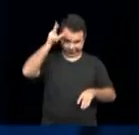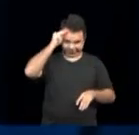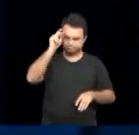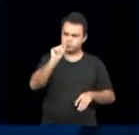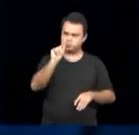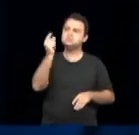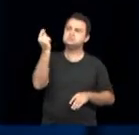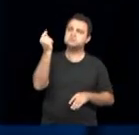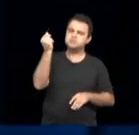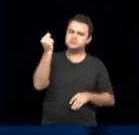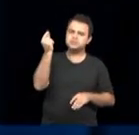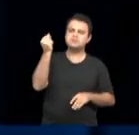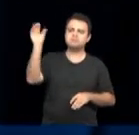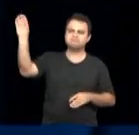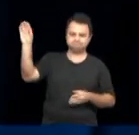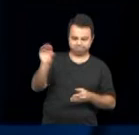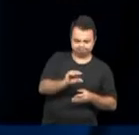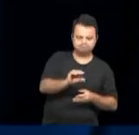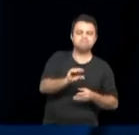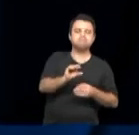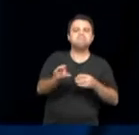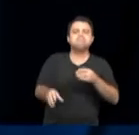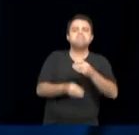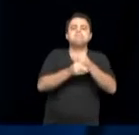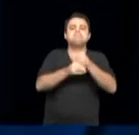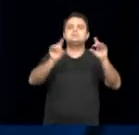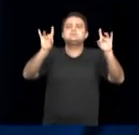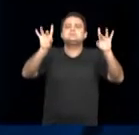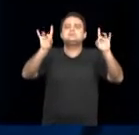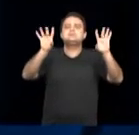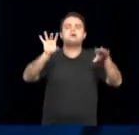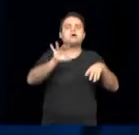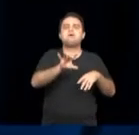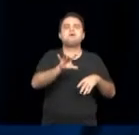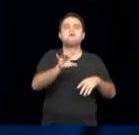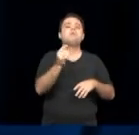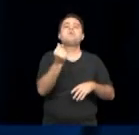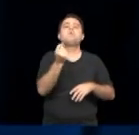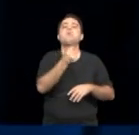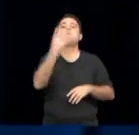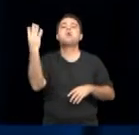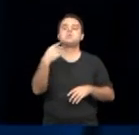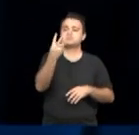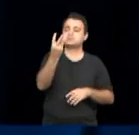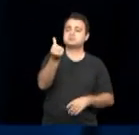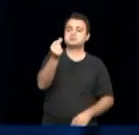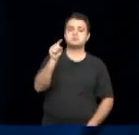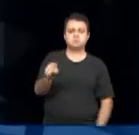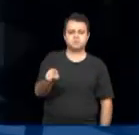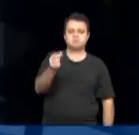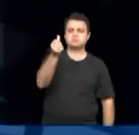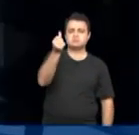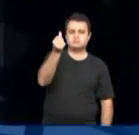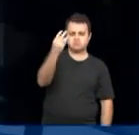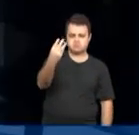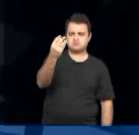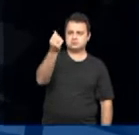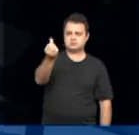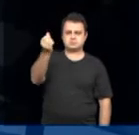Poder Executivo abre no Orçamento Fiscal do Município crédito adicional especial no valor de R$ 46